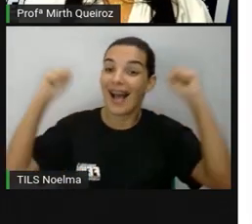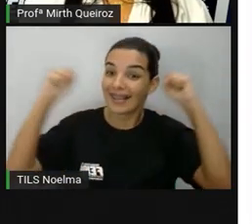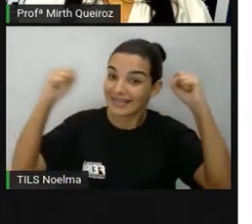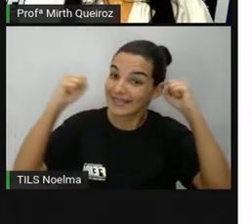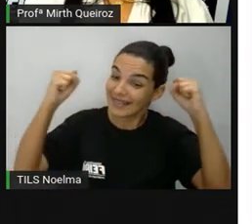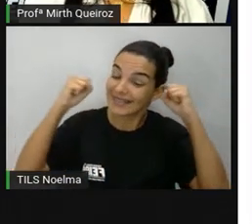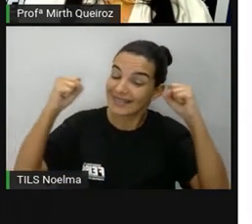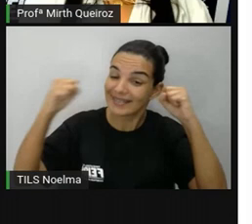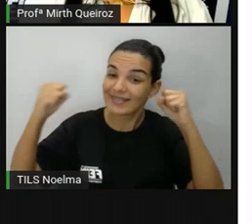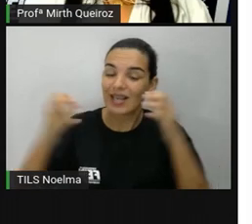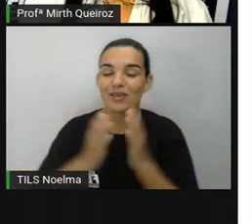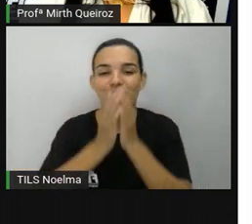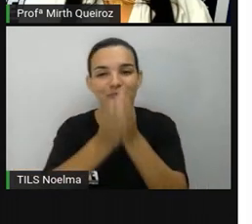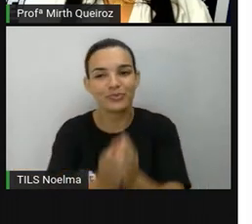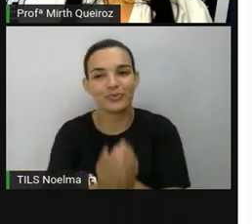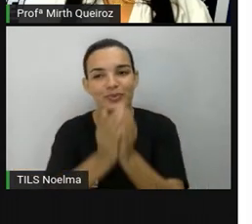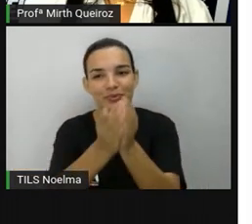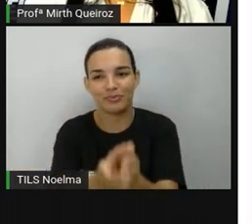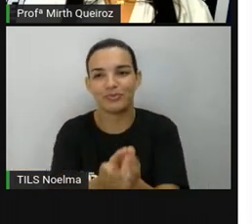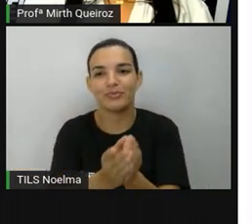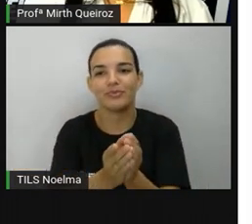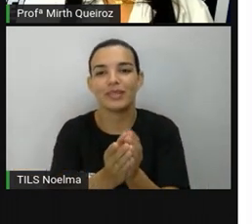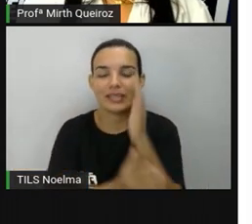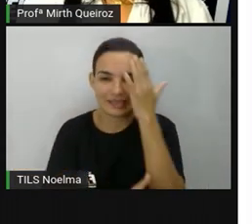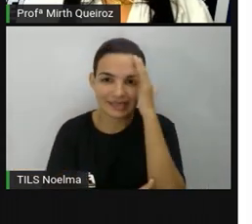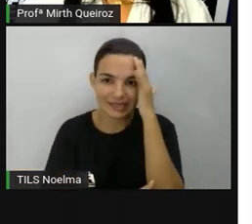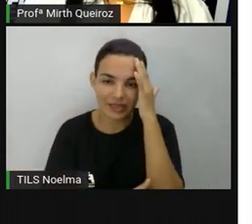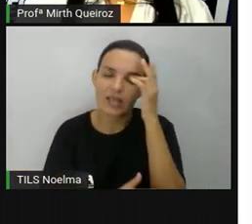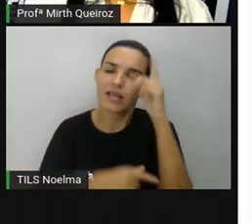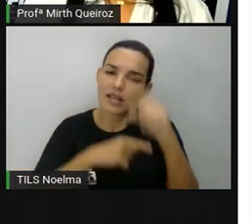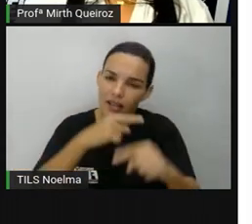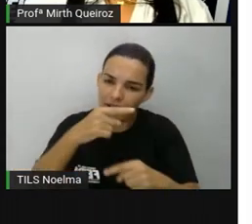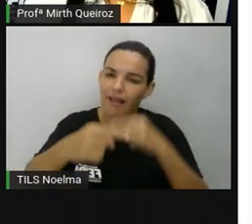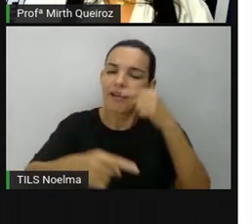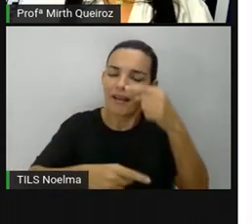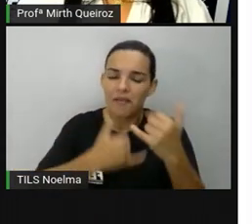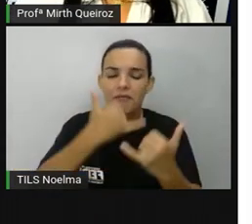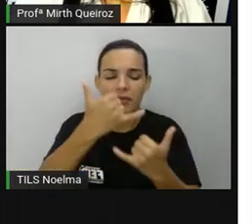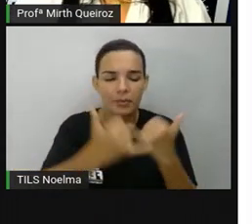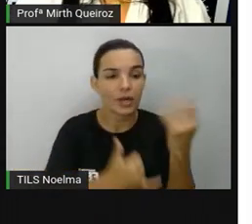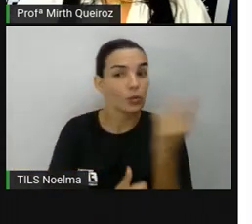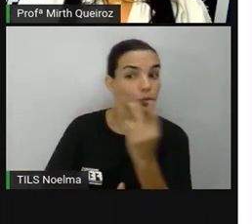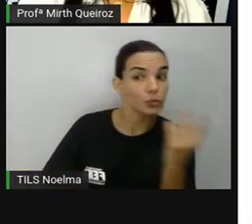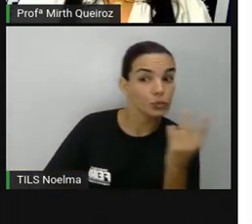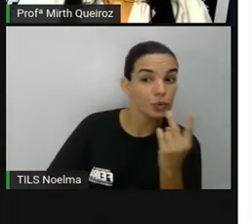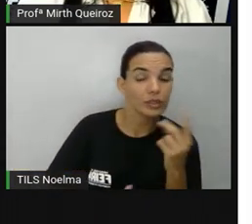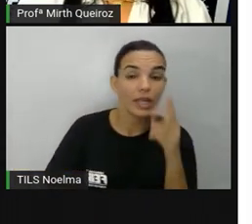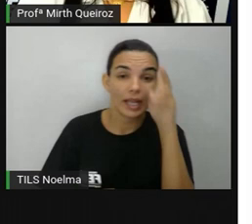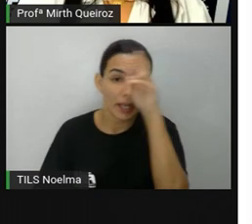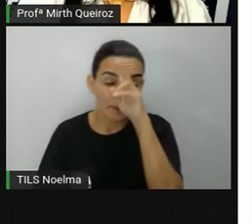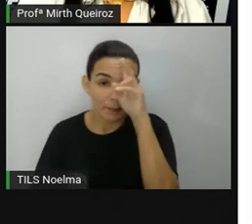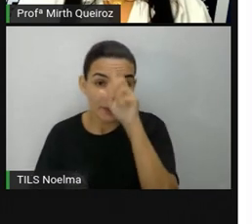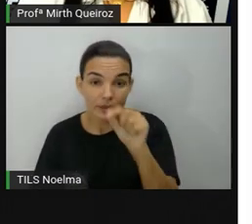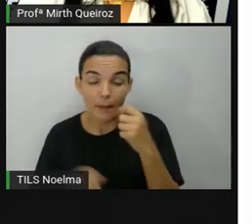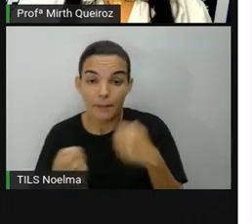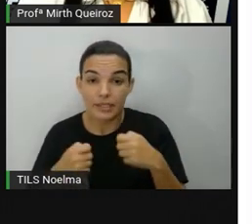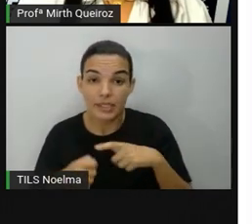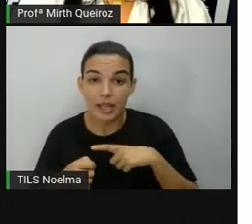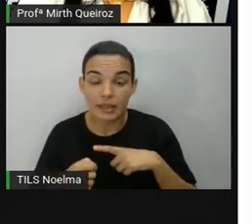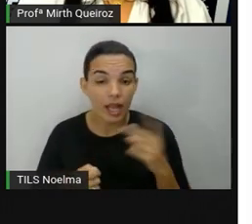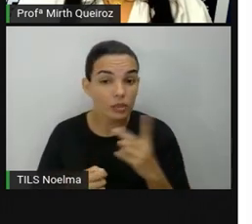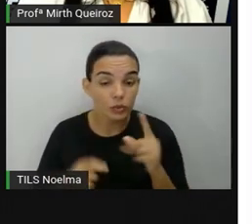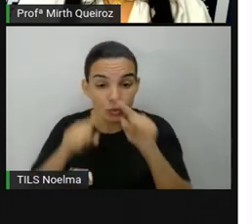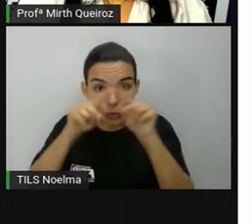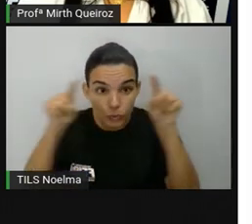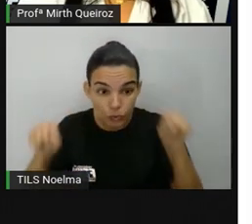afundaram uma embarcação. E assim, os dois vão jogando. Lembrando que os dois têm que ter essa tabela,